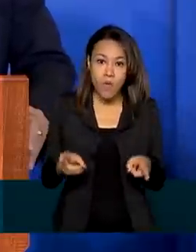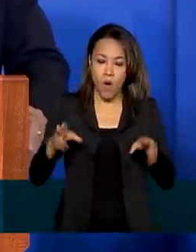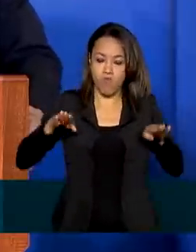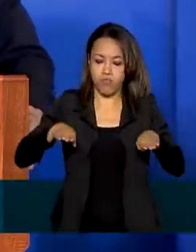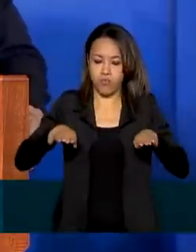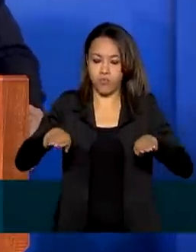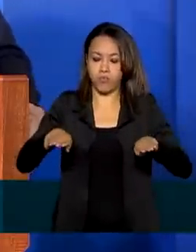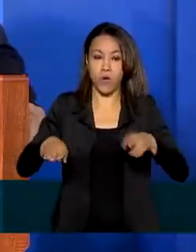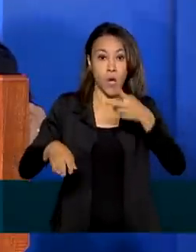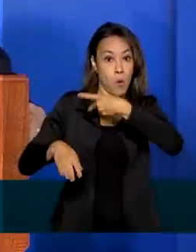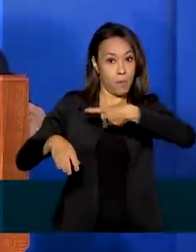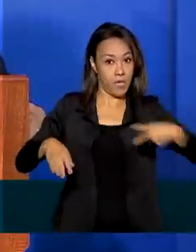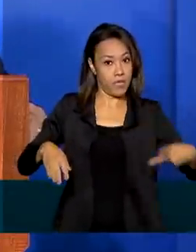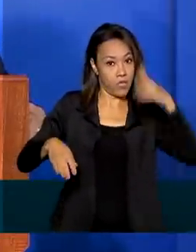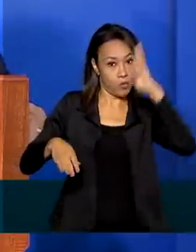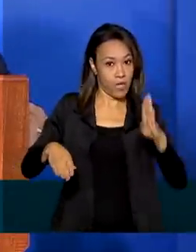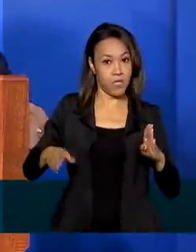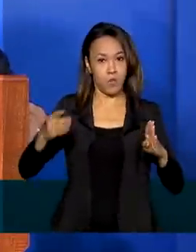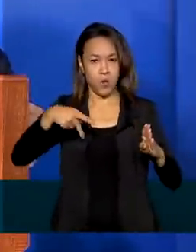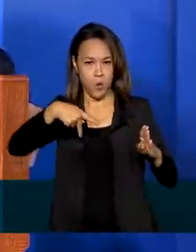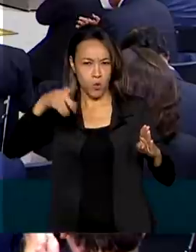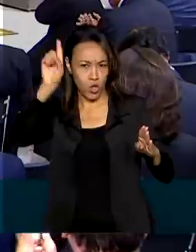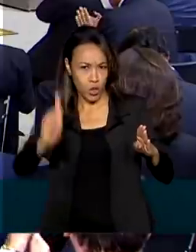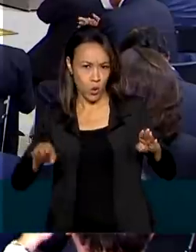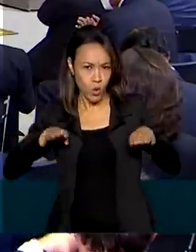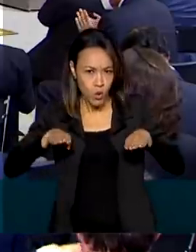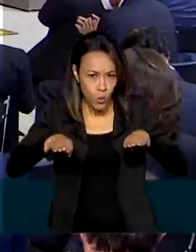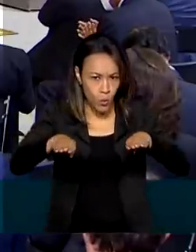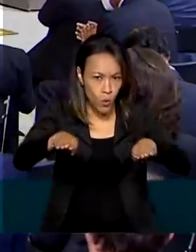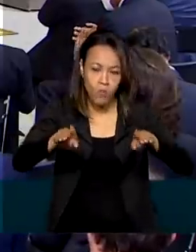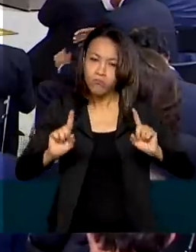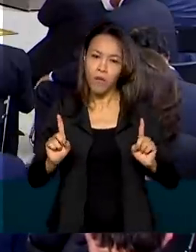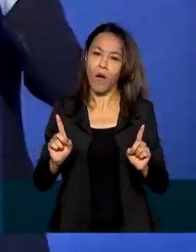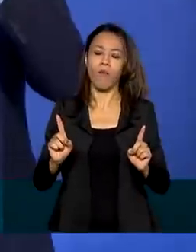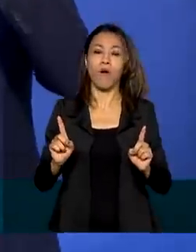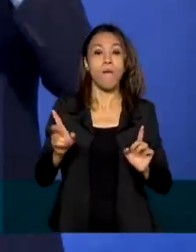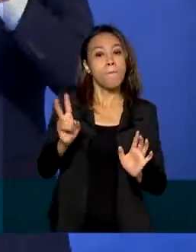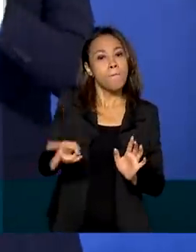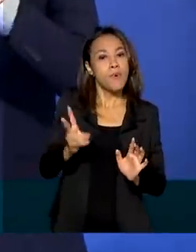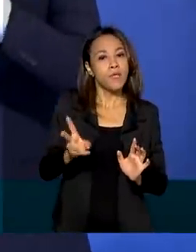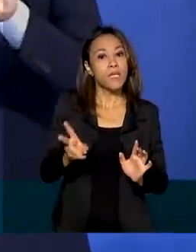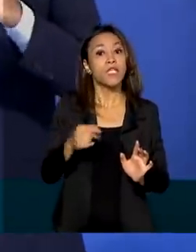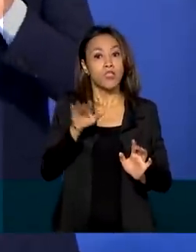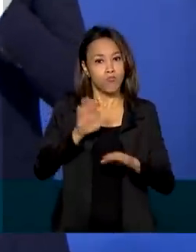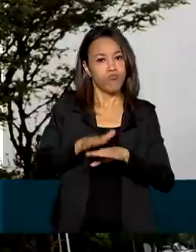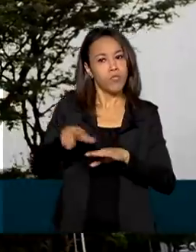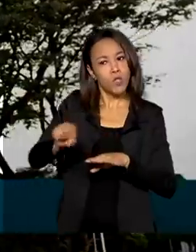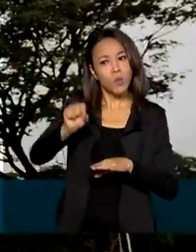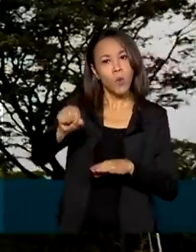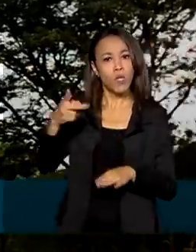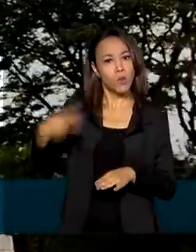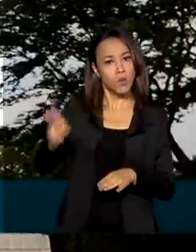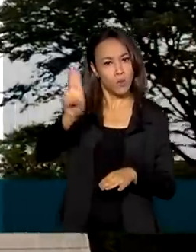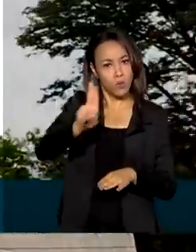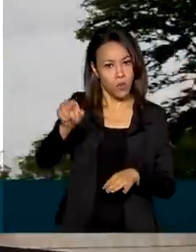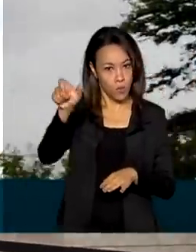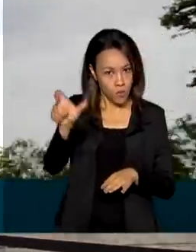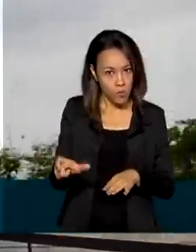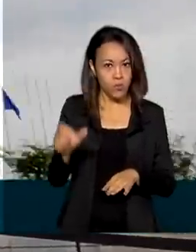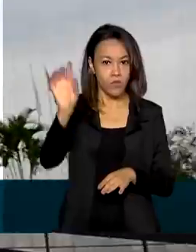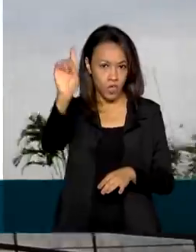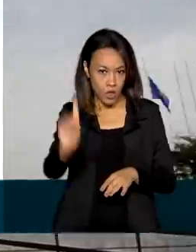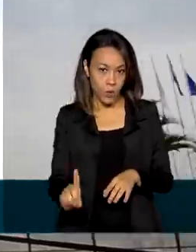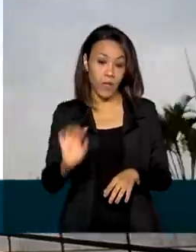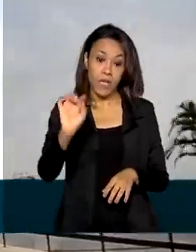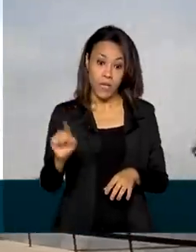mais com o mandato de presidente da República, que vai continuar indicando os nomes. E a posse, depois